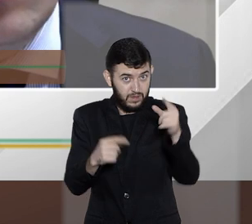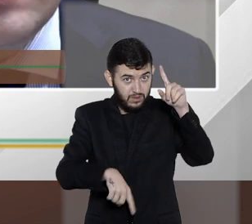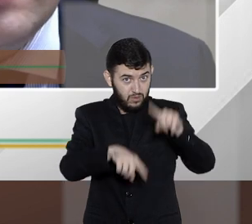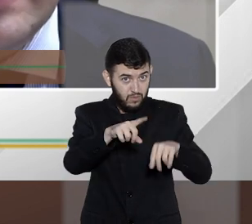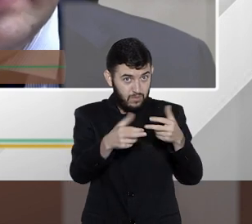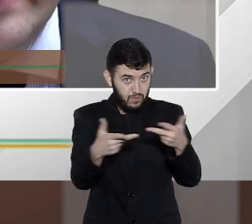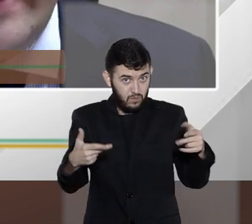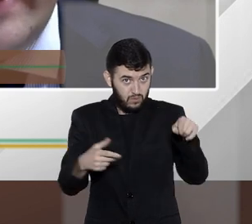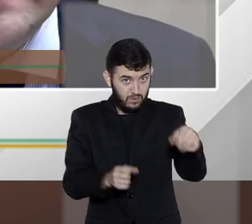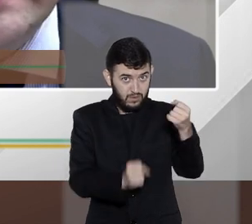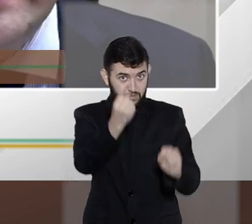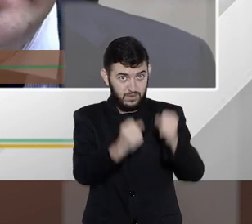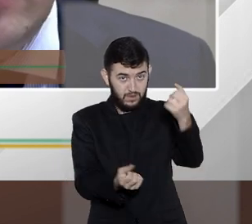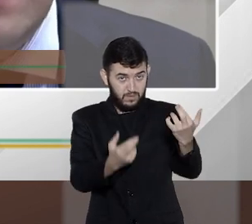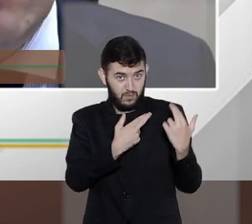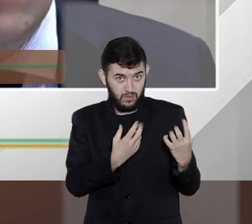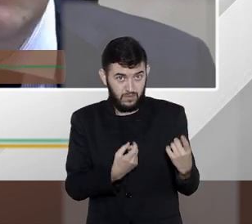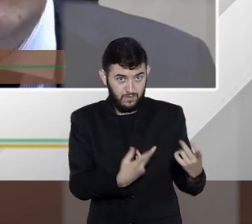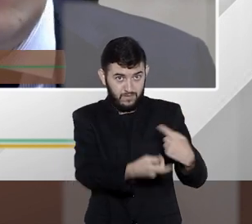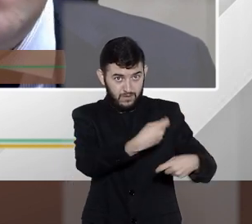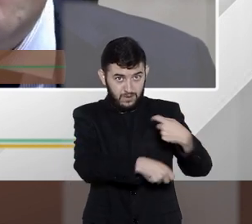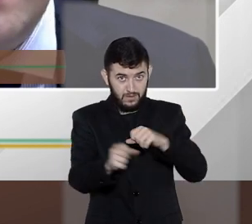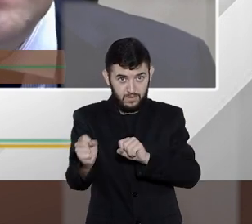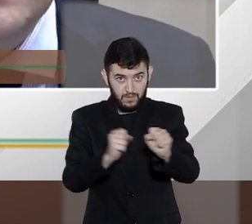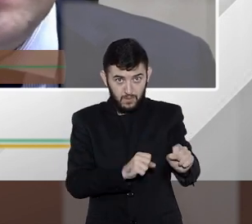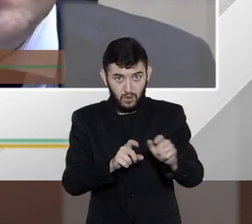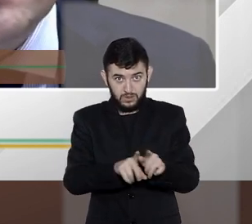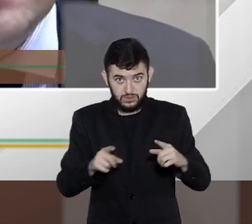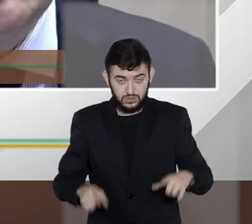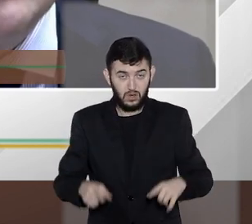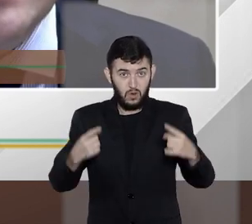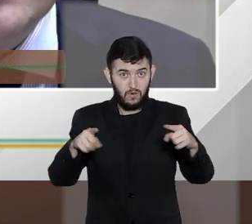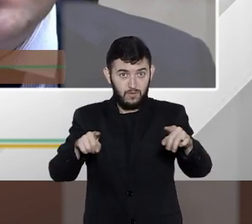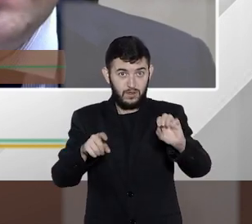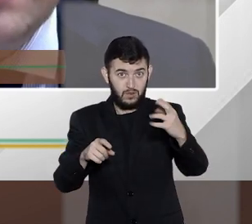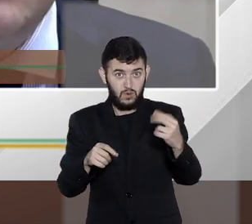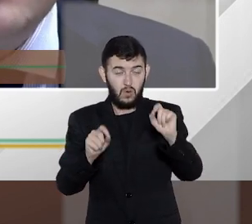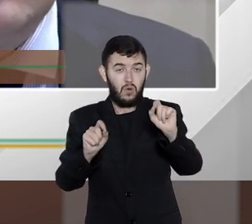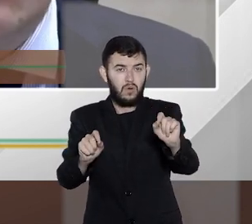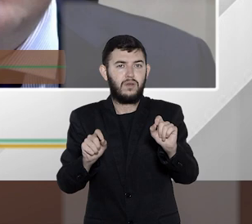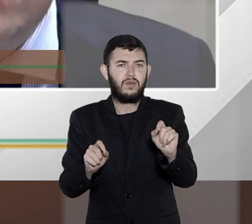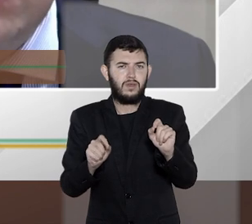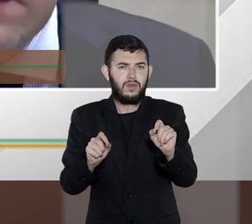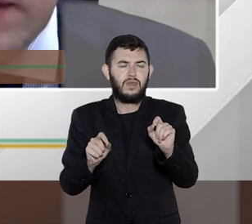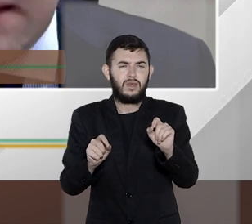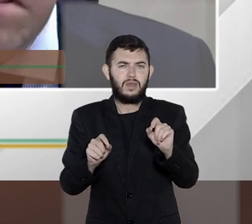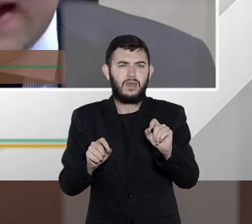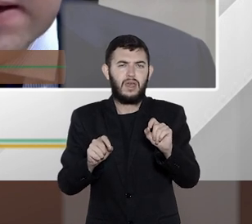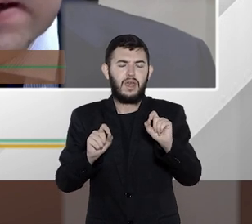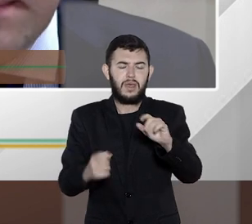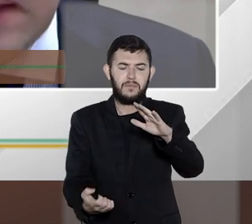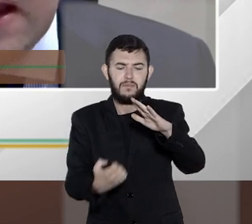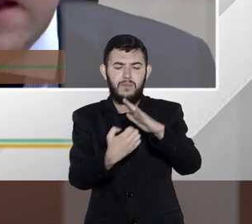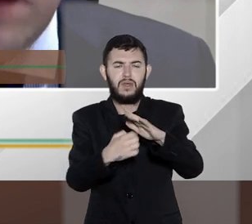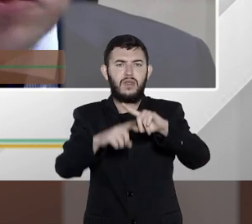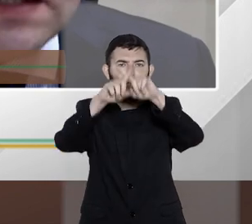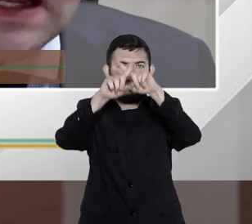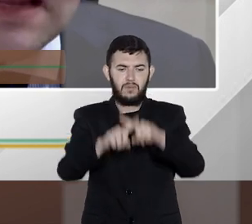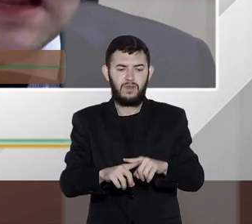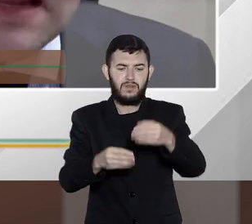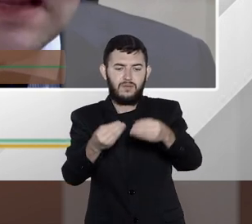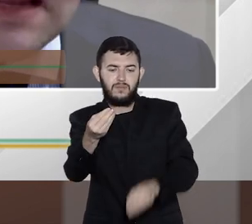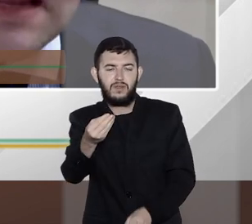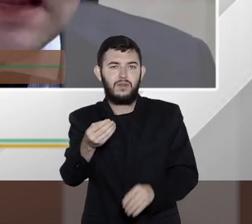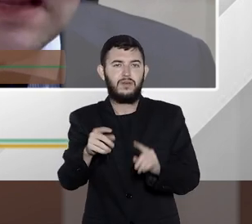ou, assim, de alguma forma, retirar aquele ambiente competitivo da empresa. E